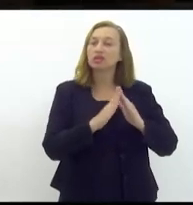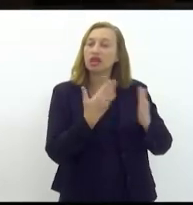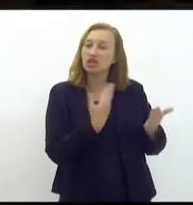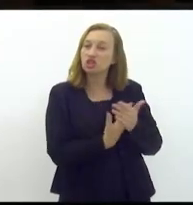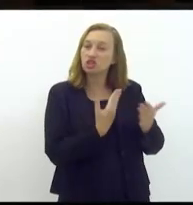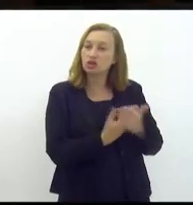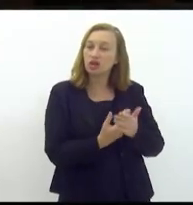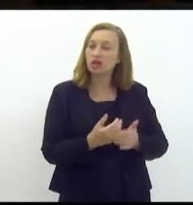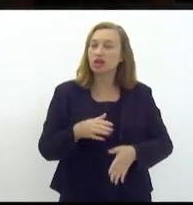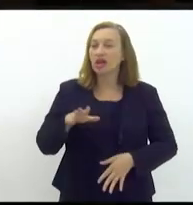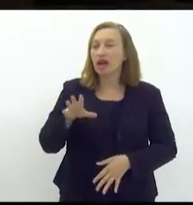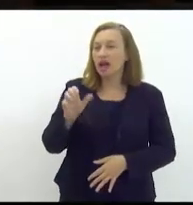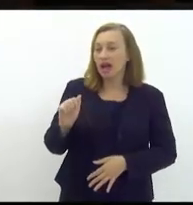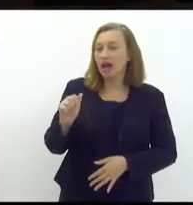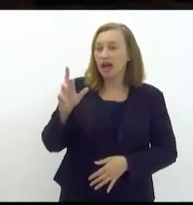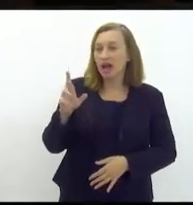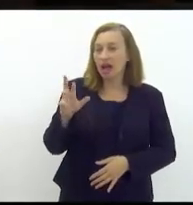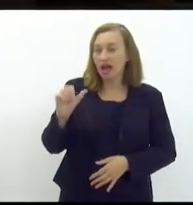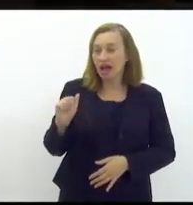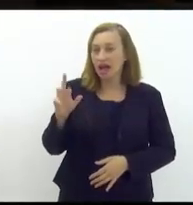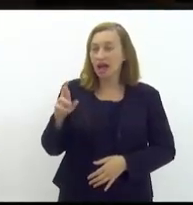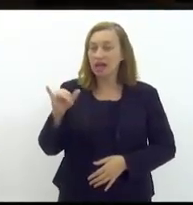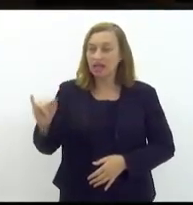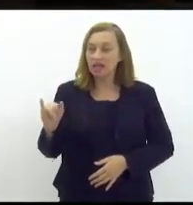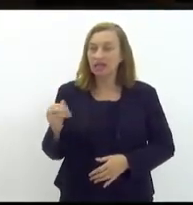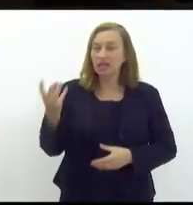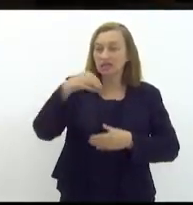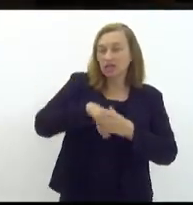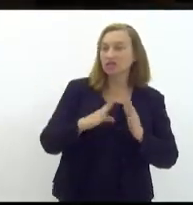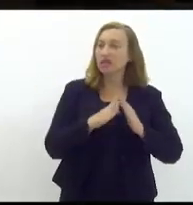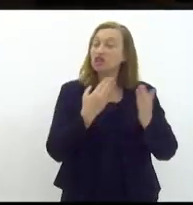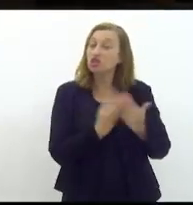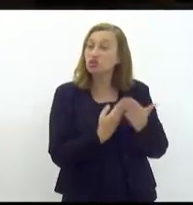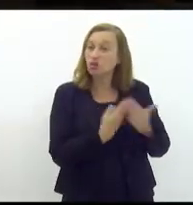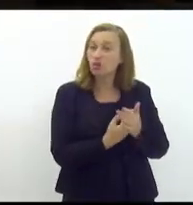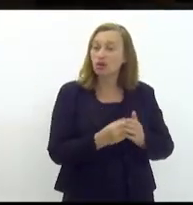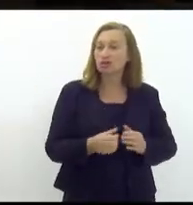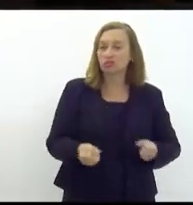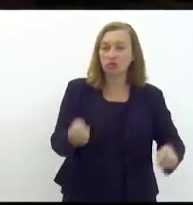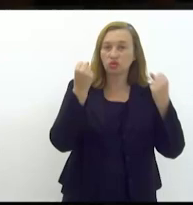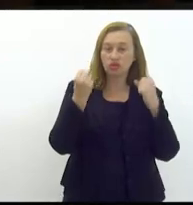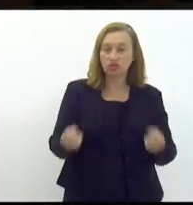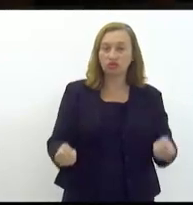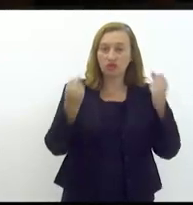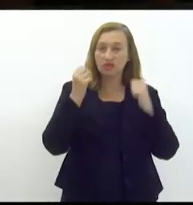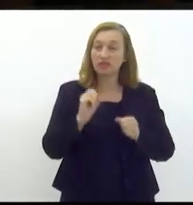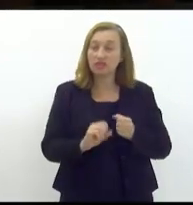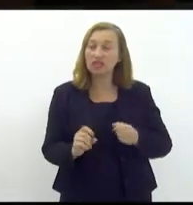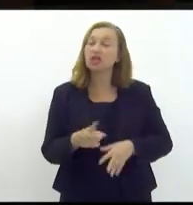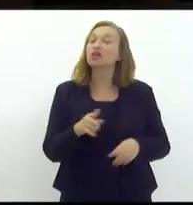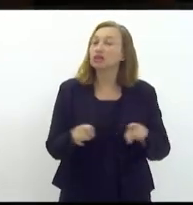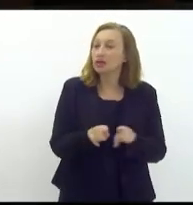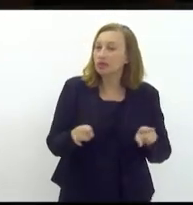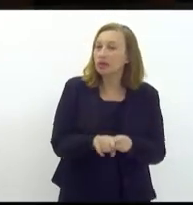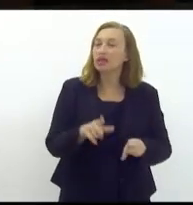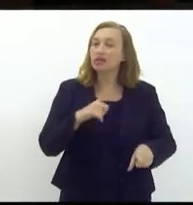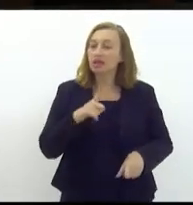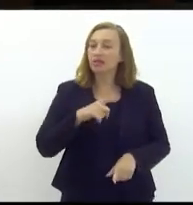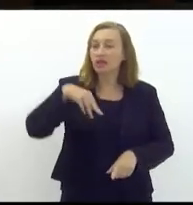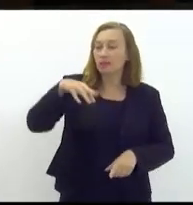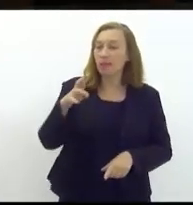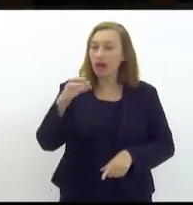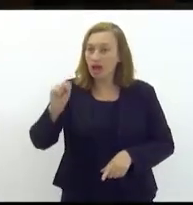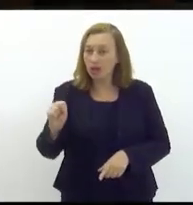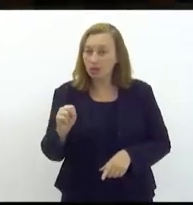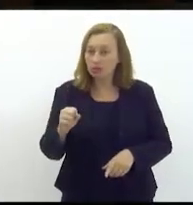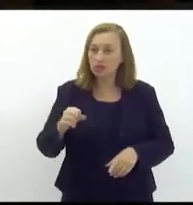complexo lá de Acari que foi assassinada dentro de um CIEP quando fazia educação física a gente também teve Marcos Vinícius